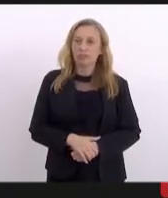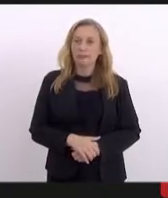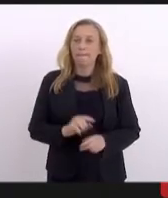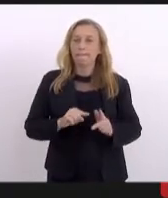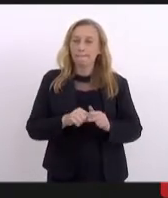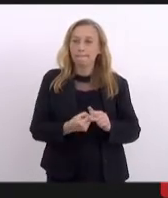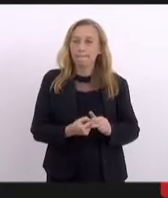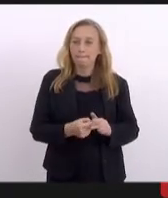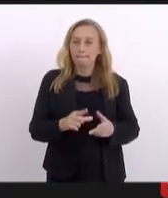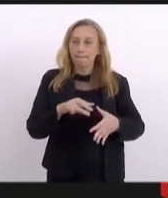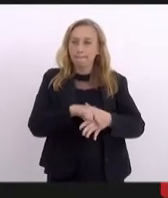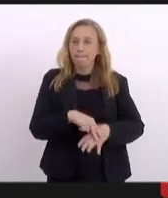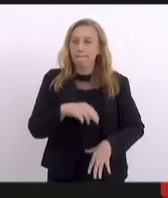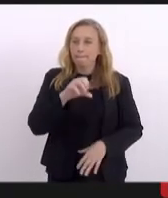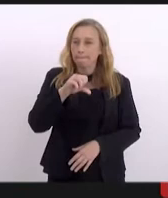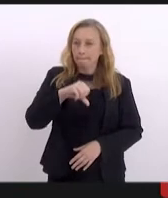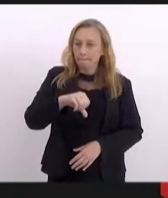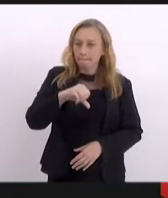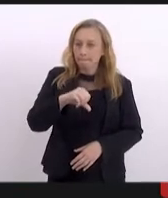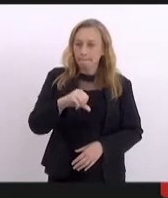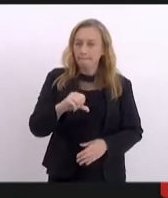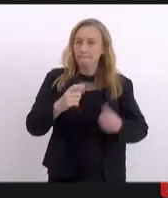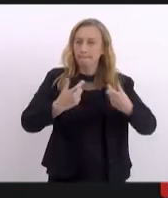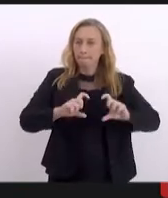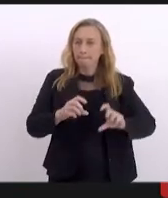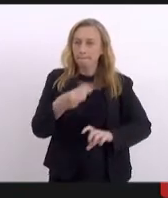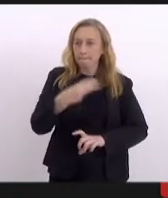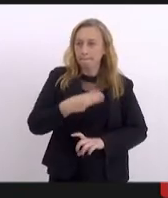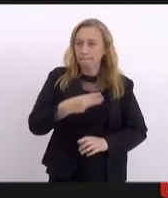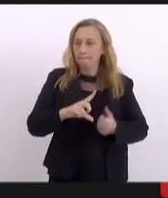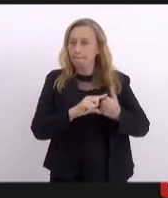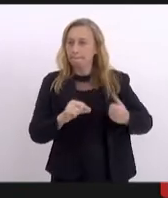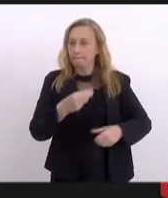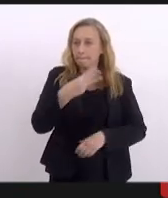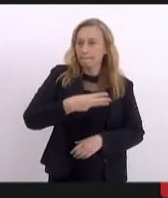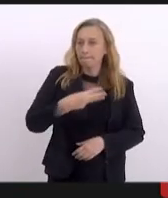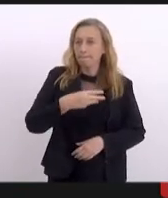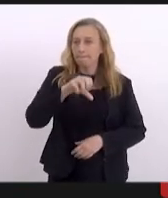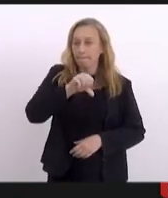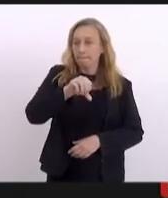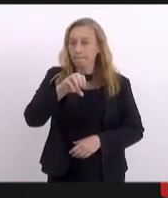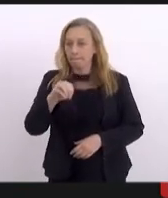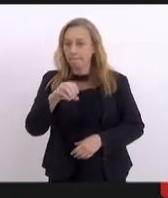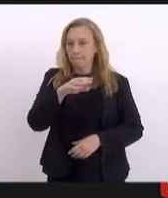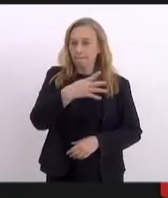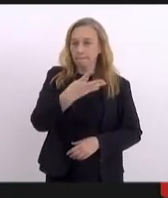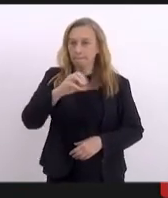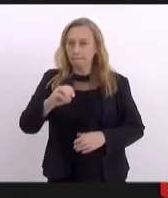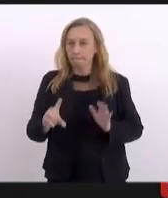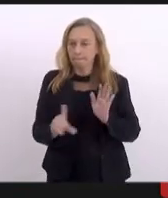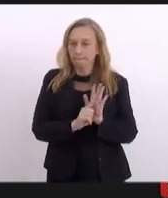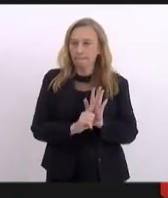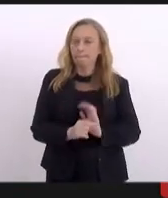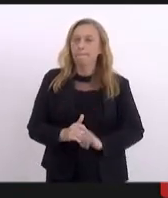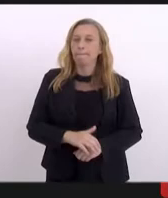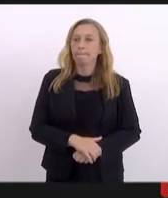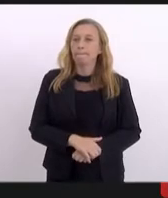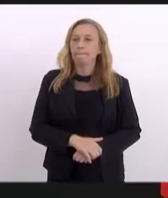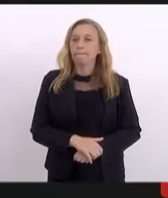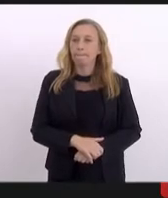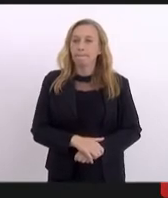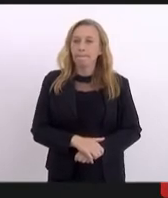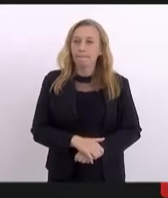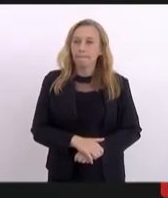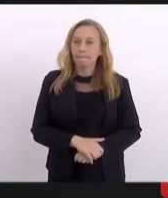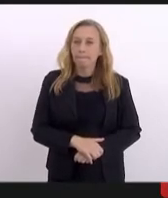altera o inciso 9 ao parágrafo 3º do artigo 1º da lei 9040. A lei 9040 dispõe sobre